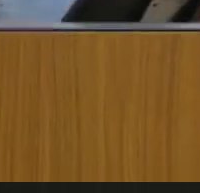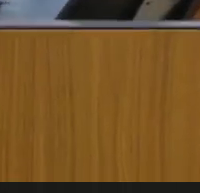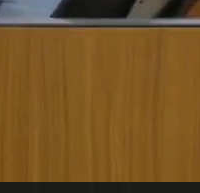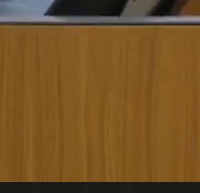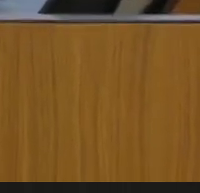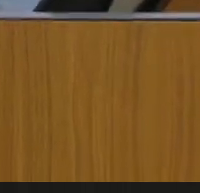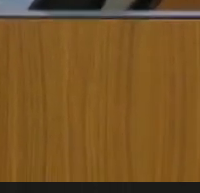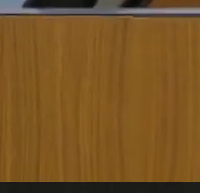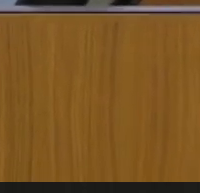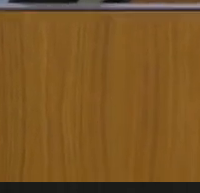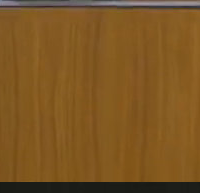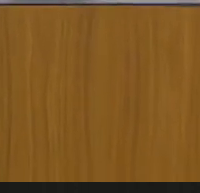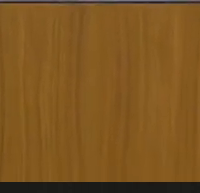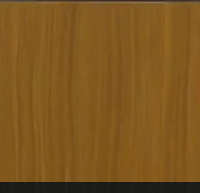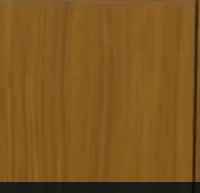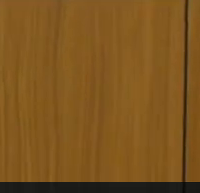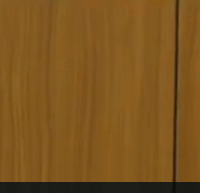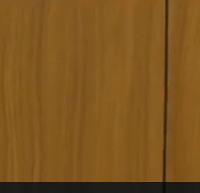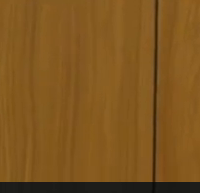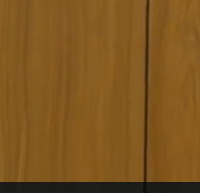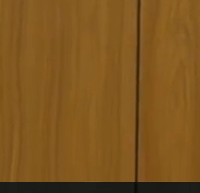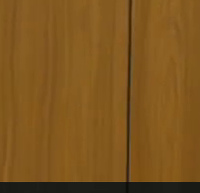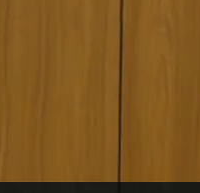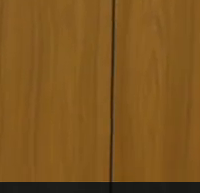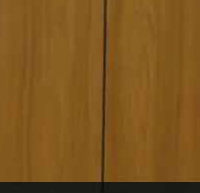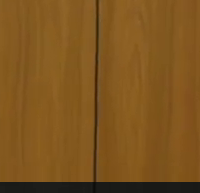obrigada obrigada obrigada